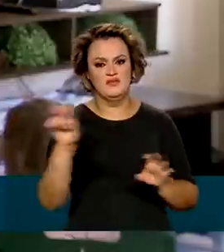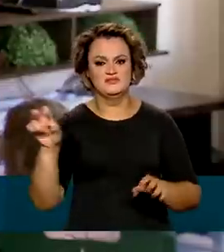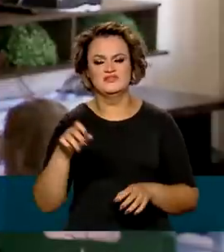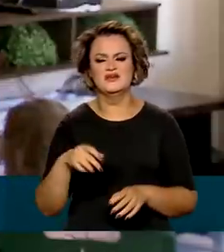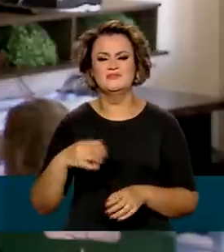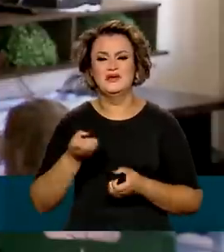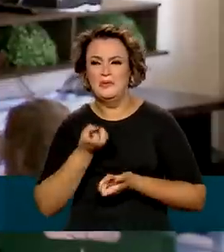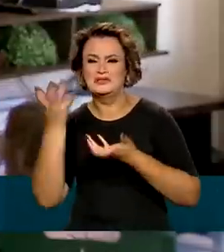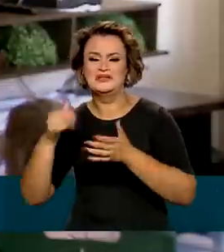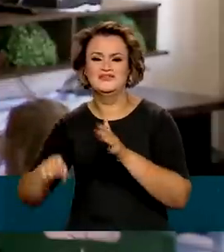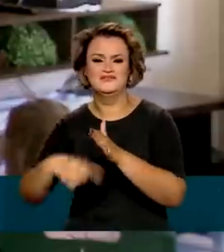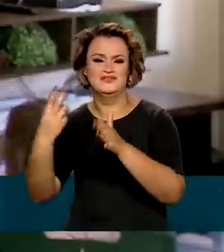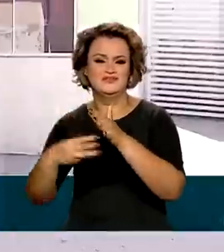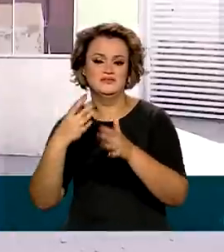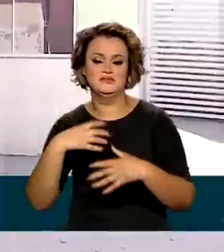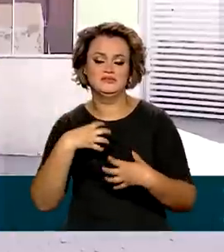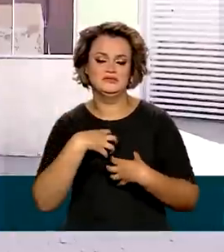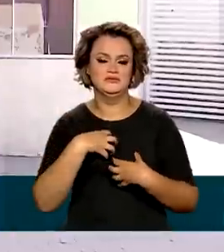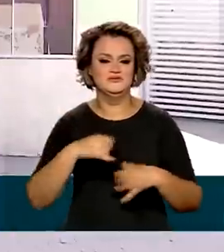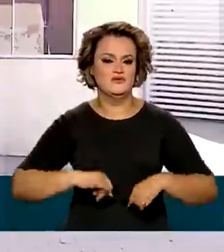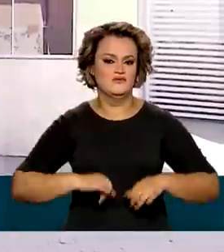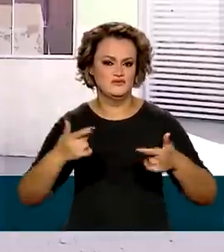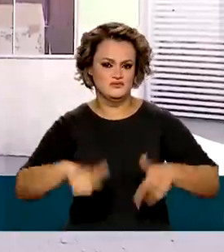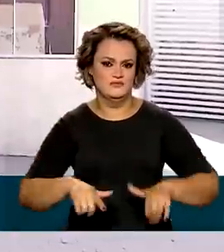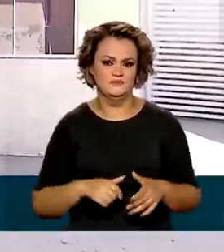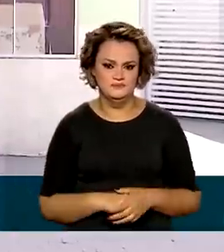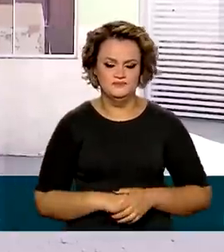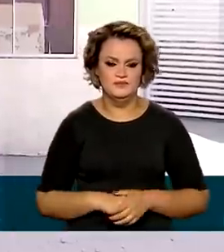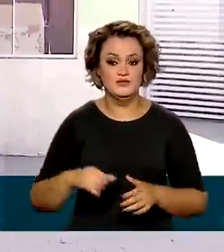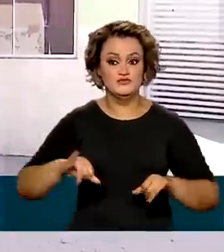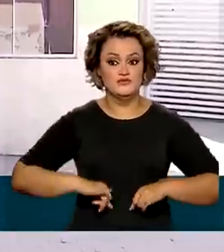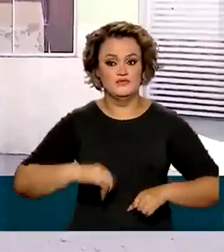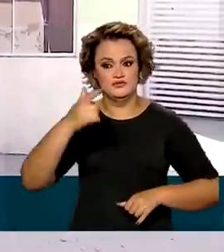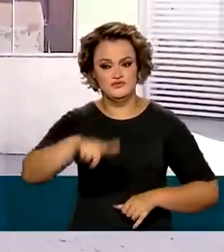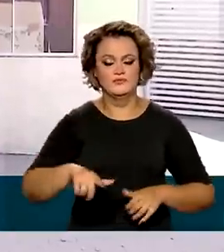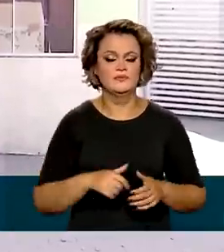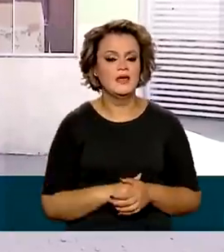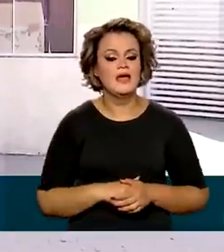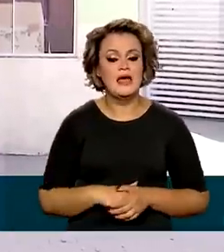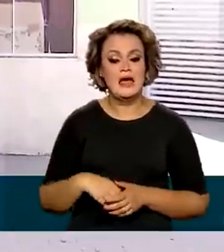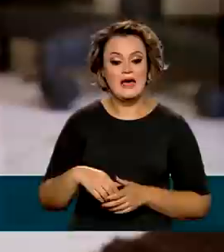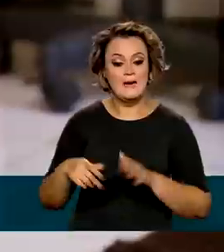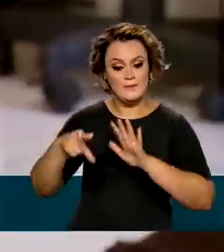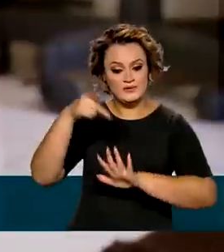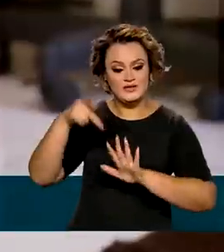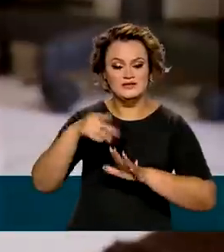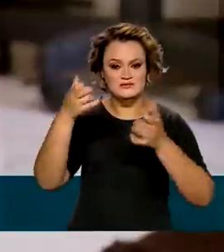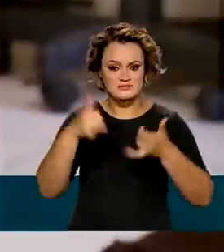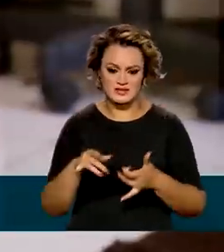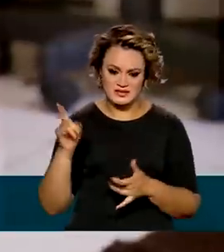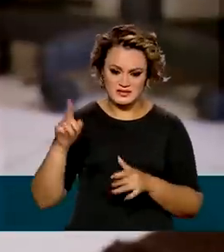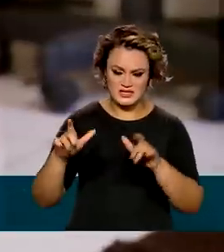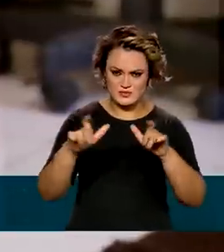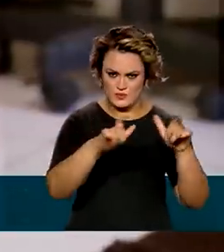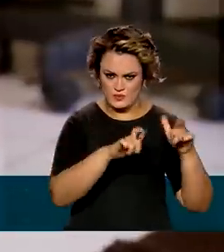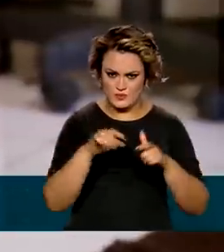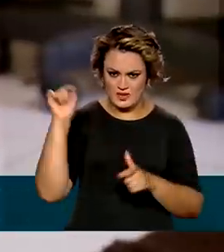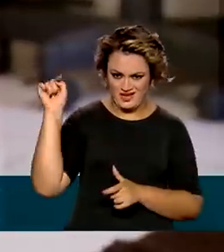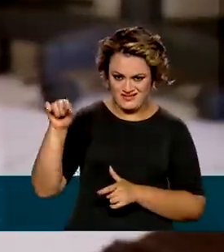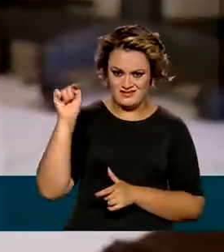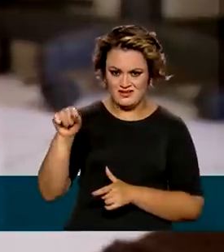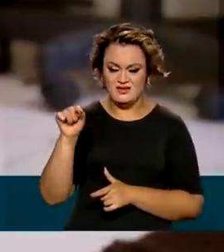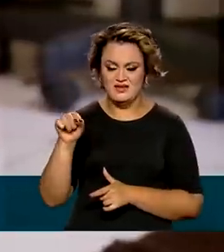revivendo as cenas de violência. A portaria também indica que os centros de atendimento integrado para crianças e adolescentes